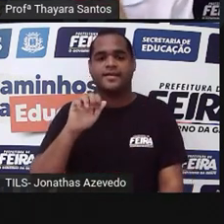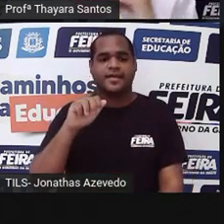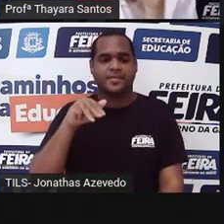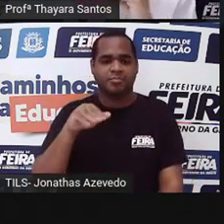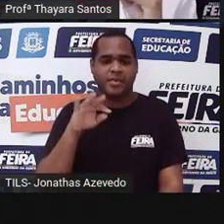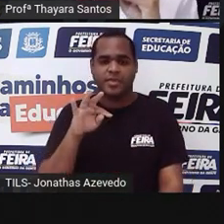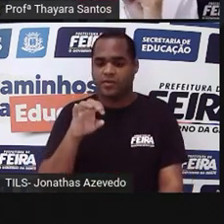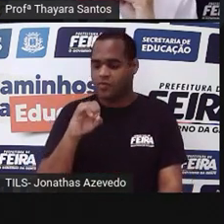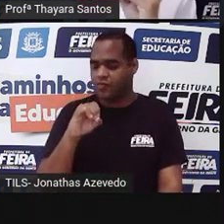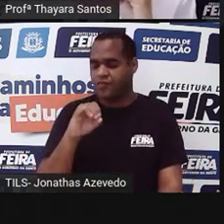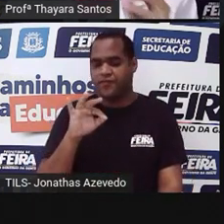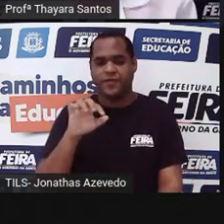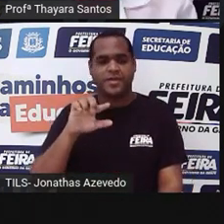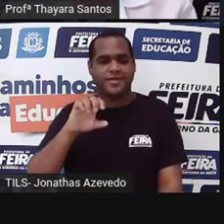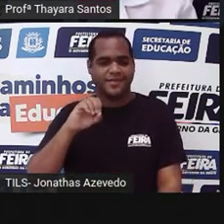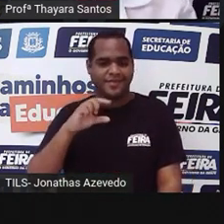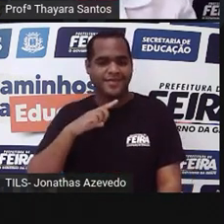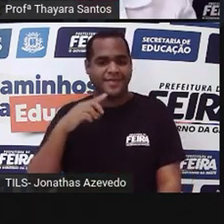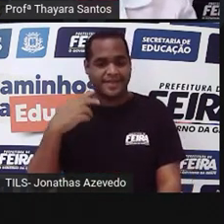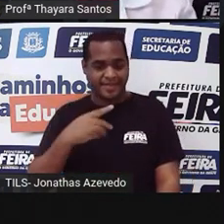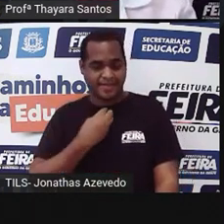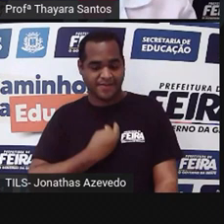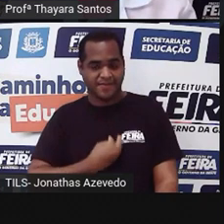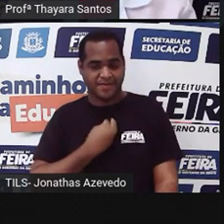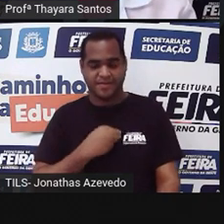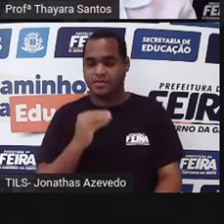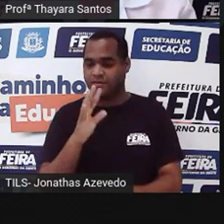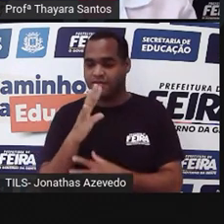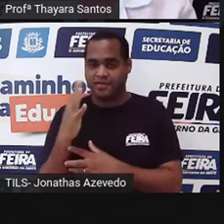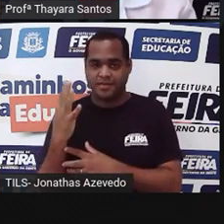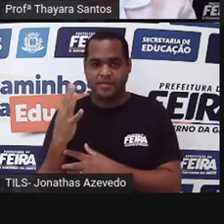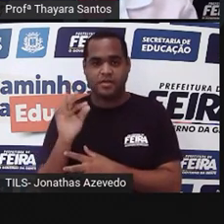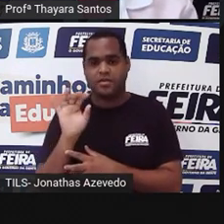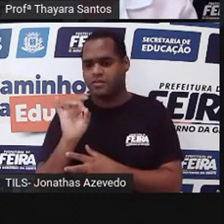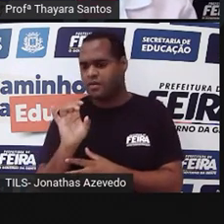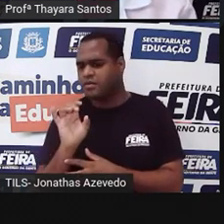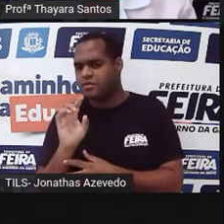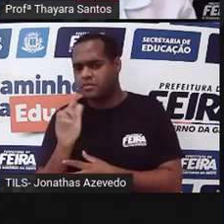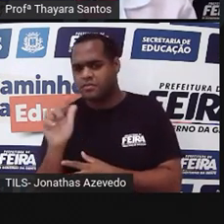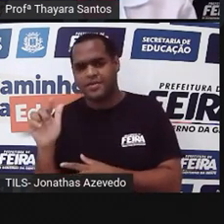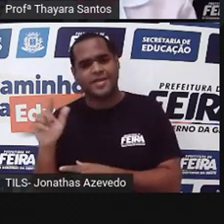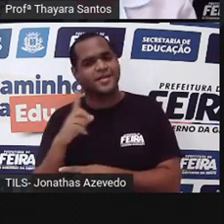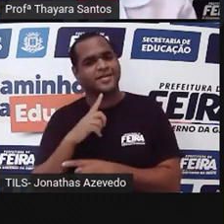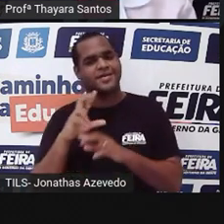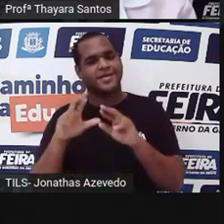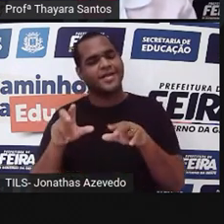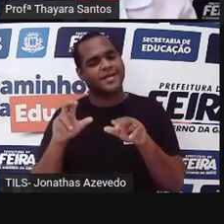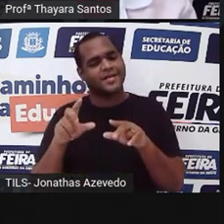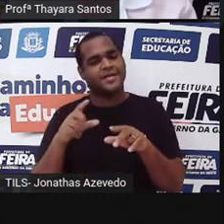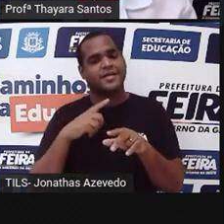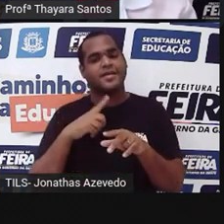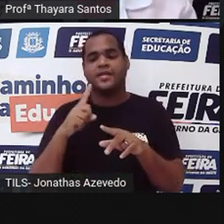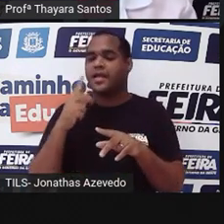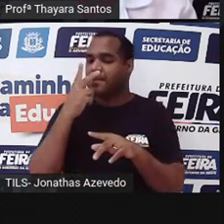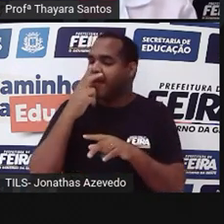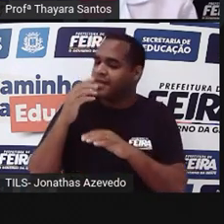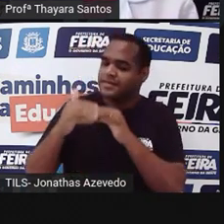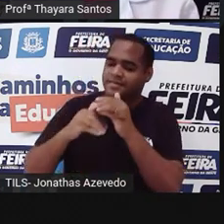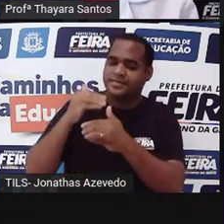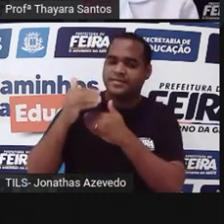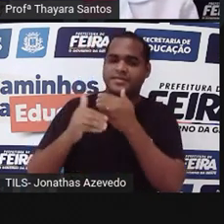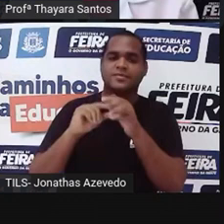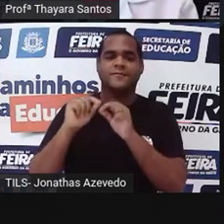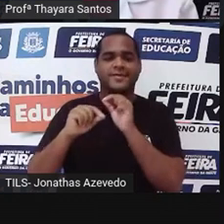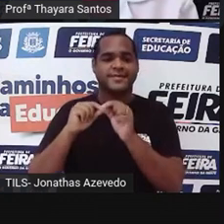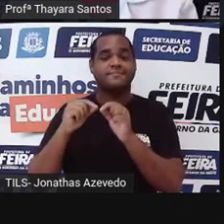durante a maior parte da vida dessas plantas, elas não têm essa parte de cima. Essa parte de cima, ela só se desenvolve na época